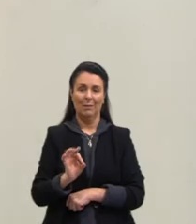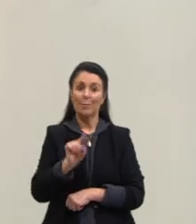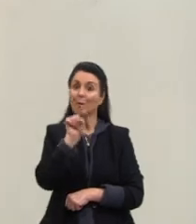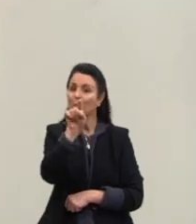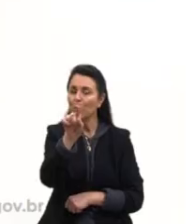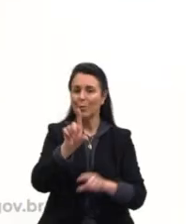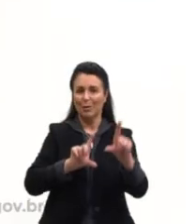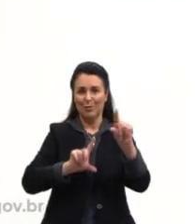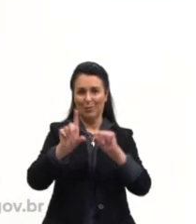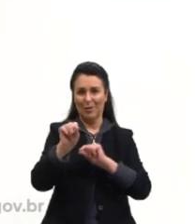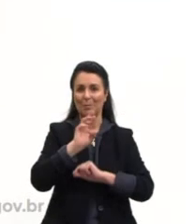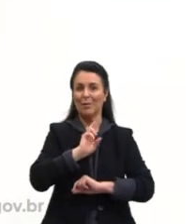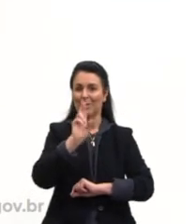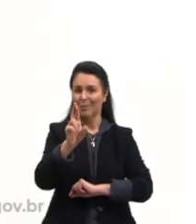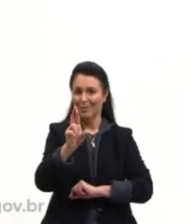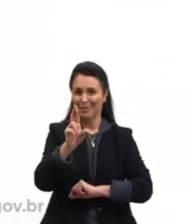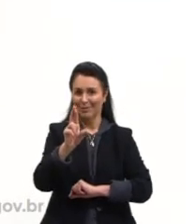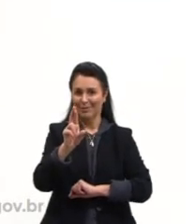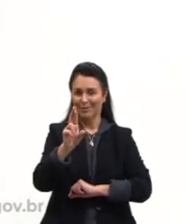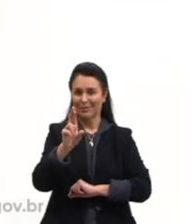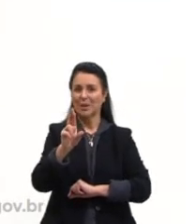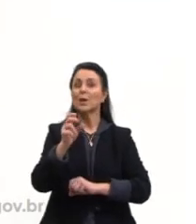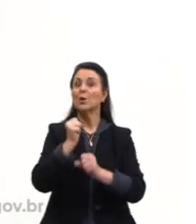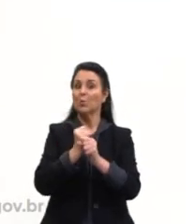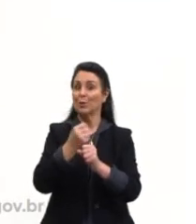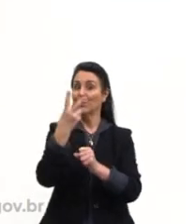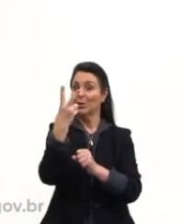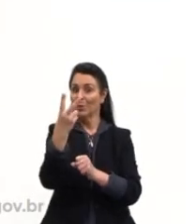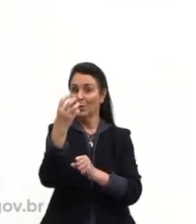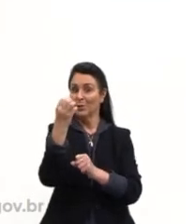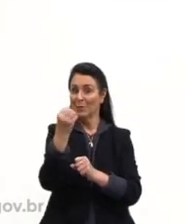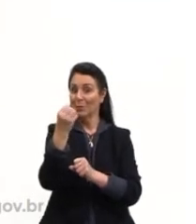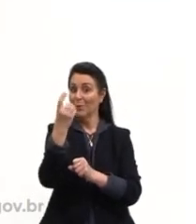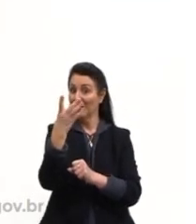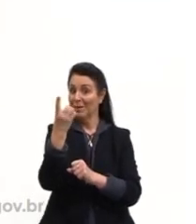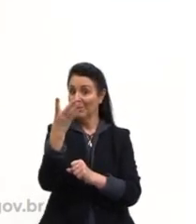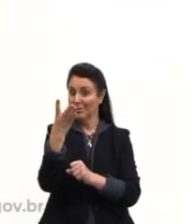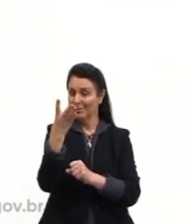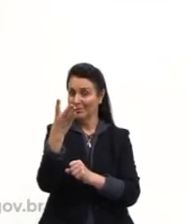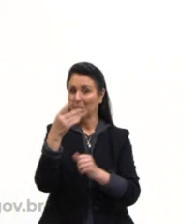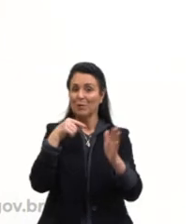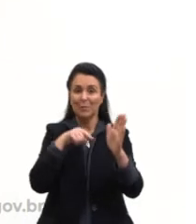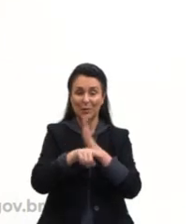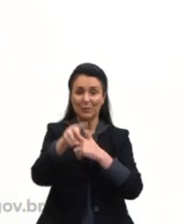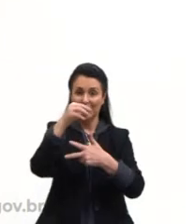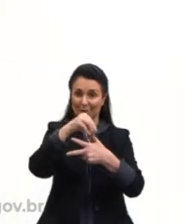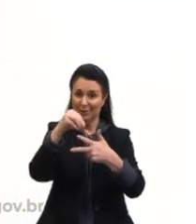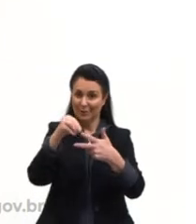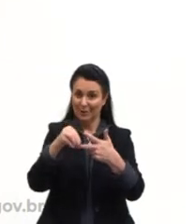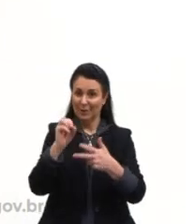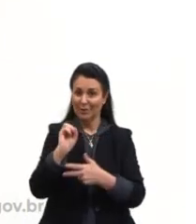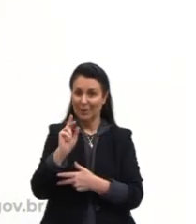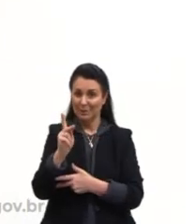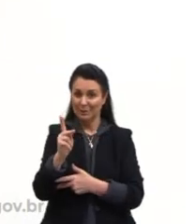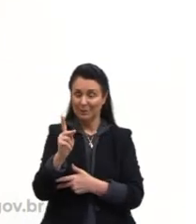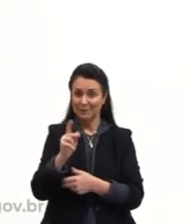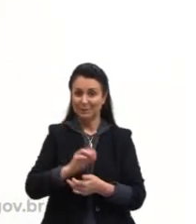resposta dessa questão que aconteceu em 2014, dessa questão aí do Enem. Certo, pessoal?